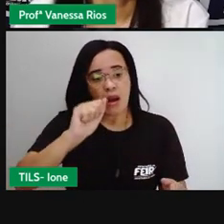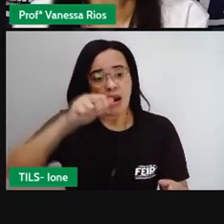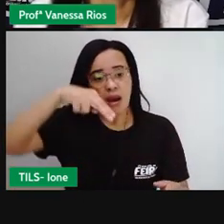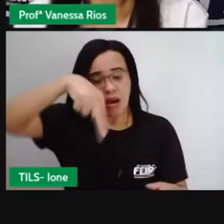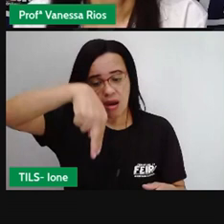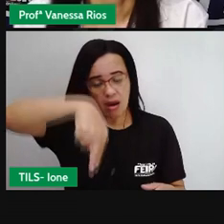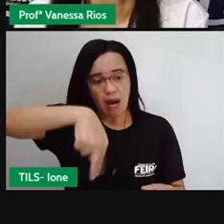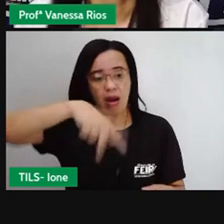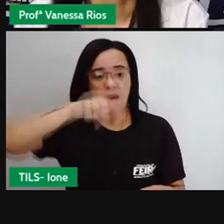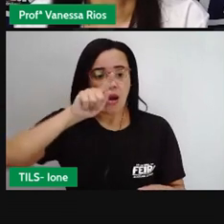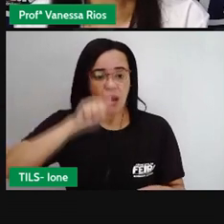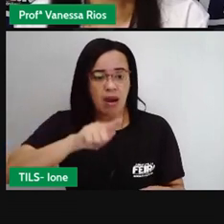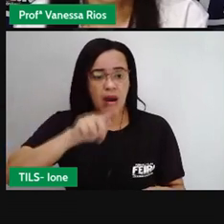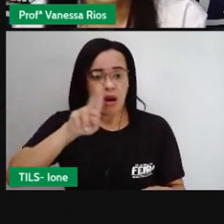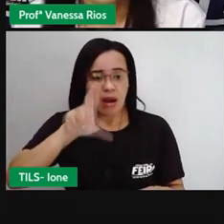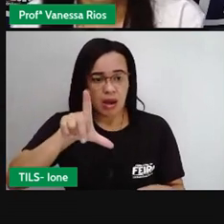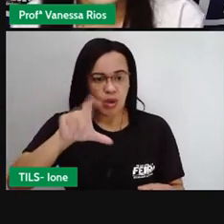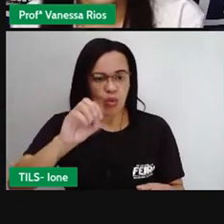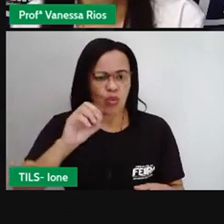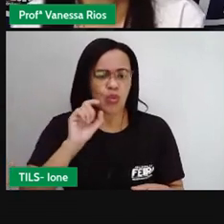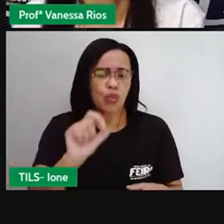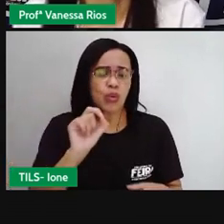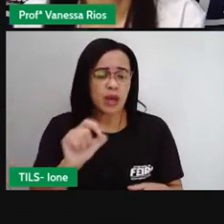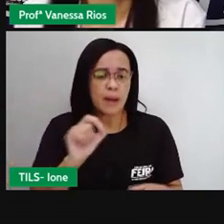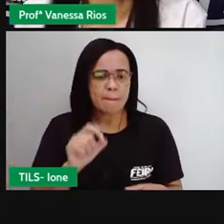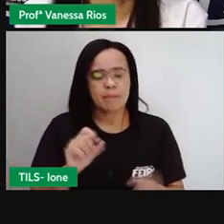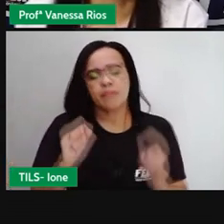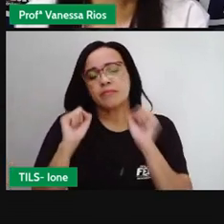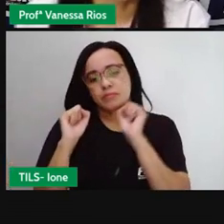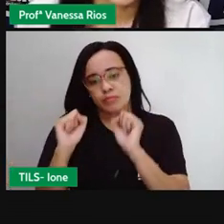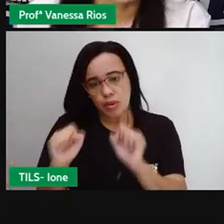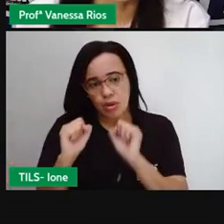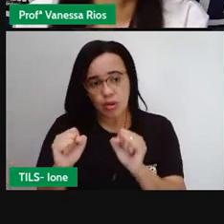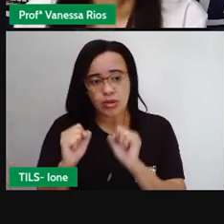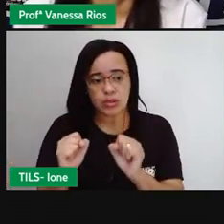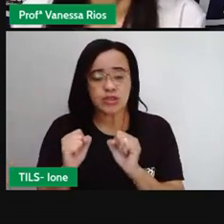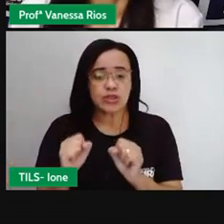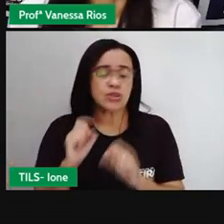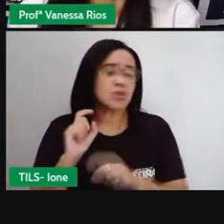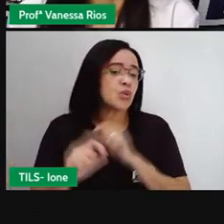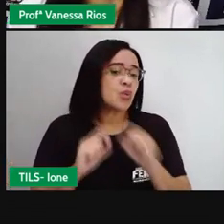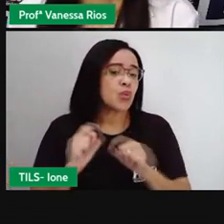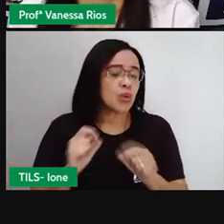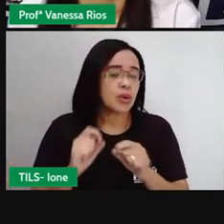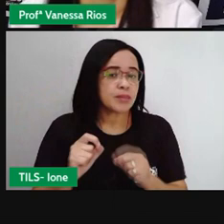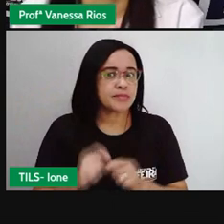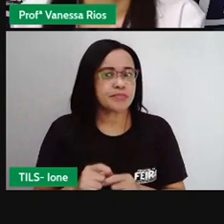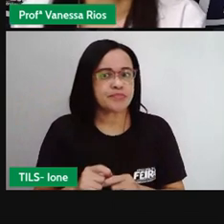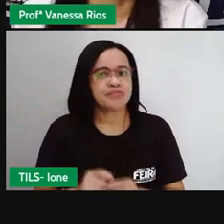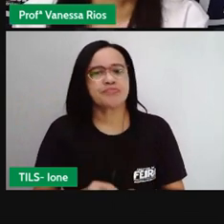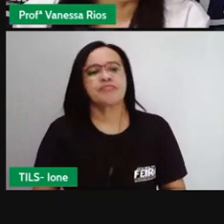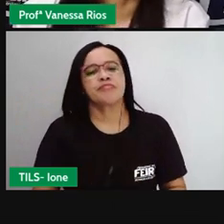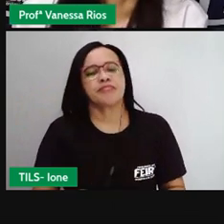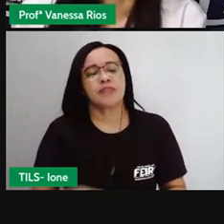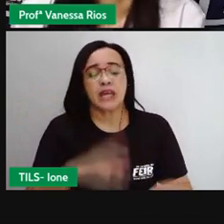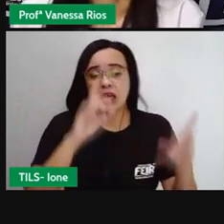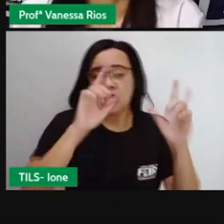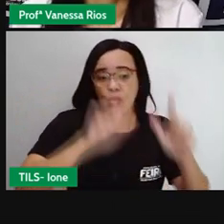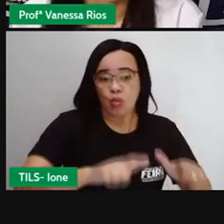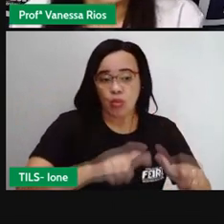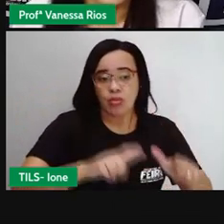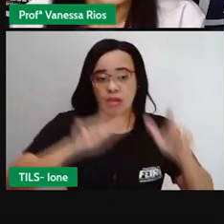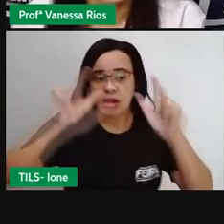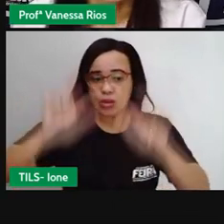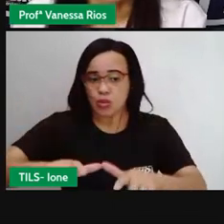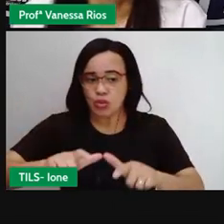Os ângulos, eles podem ser encontrados em diferentes lugares. Então, eles estão presentes na natureza, nas